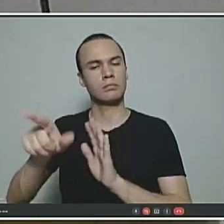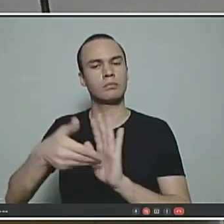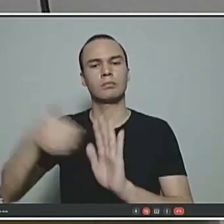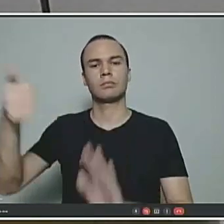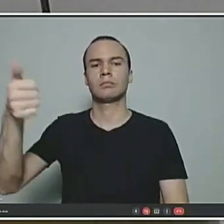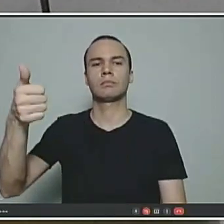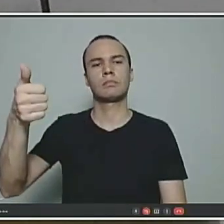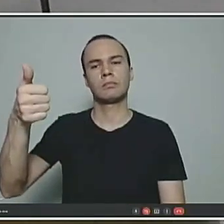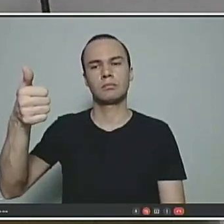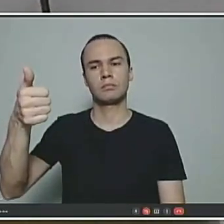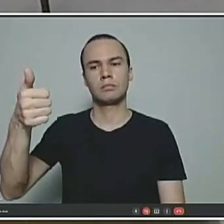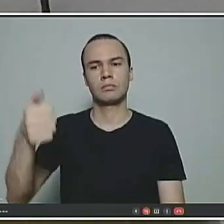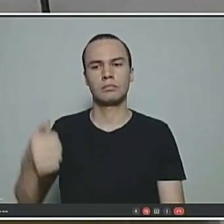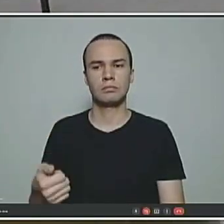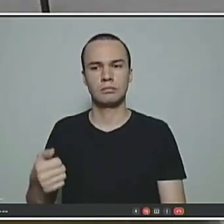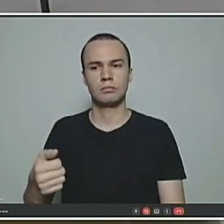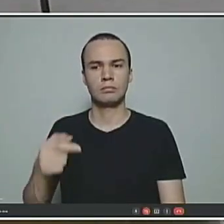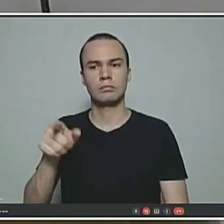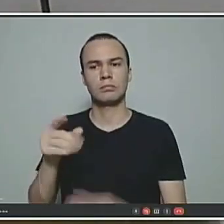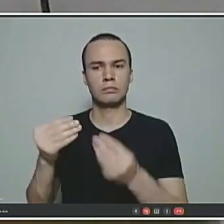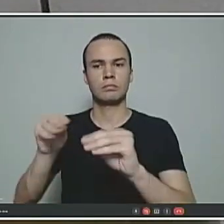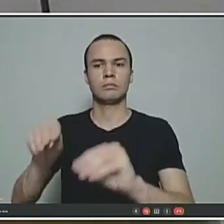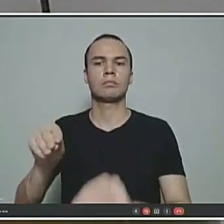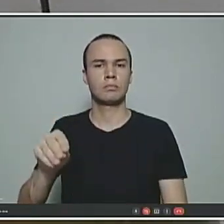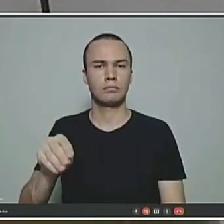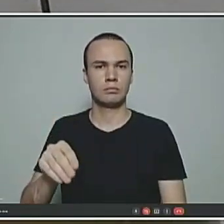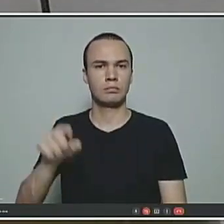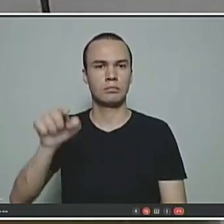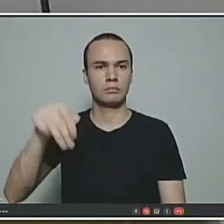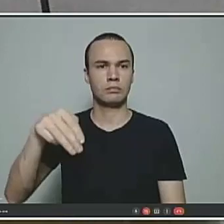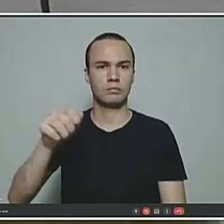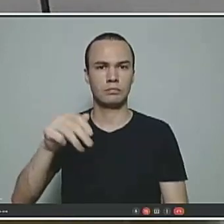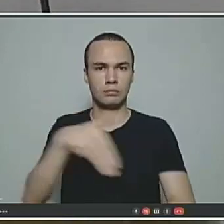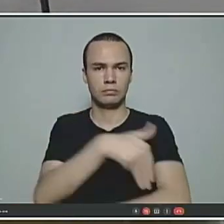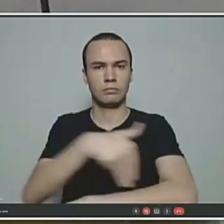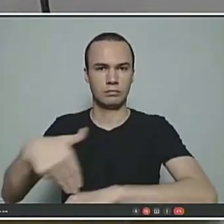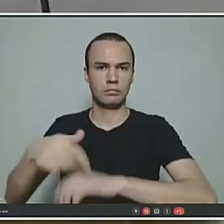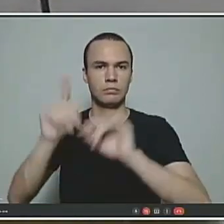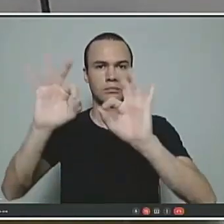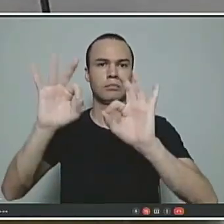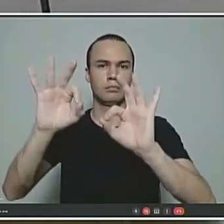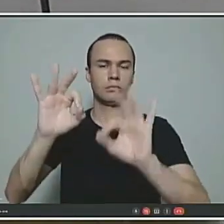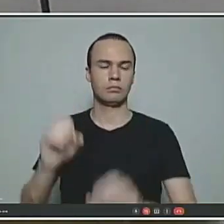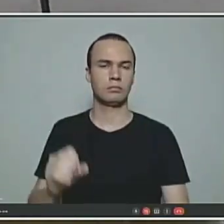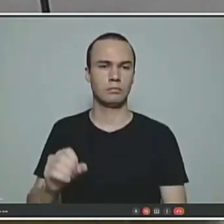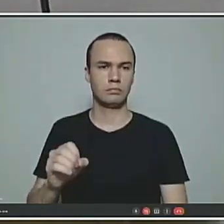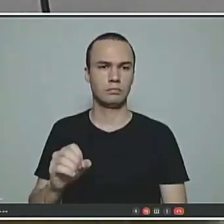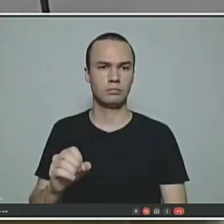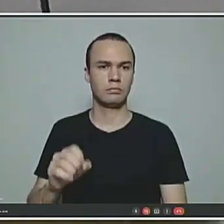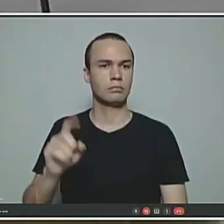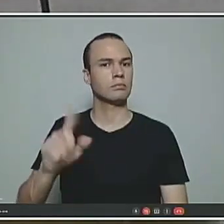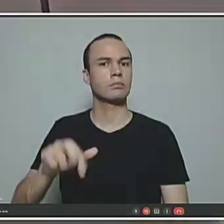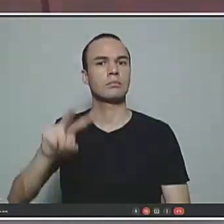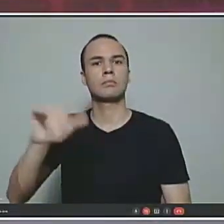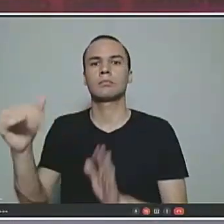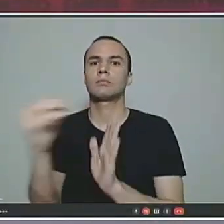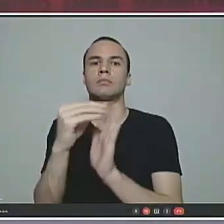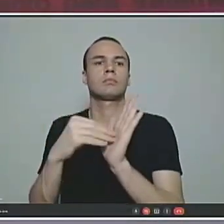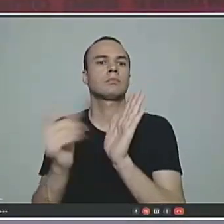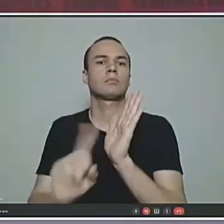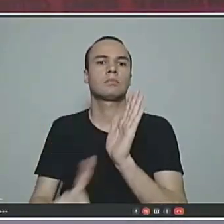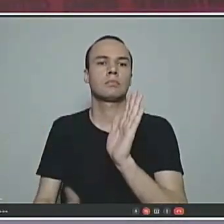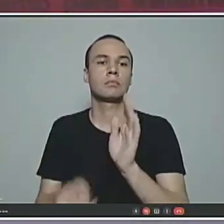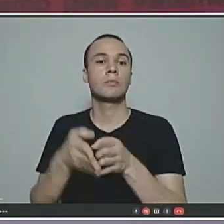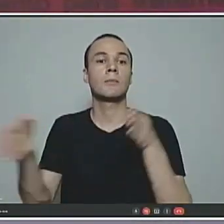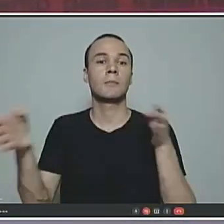denominação e colocaram magistério, tempo de magistério especial. Não serão computados como o tempo de magistério o